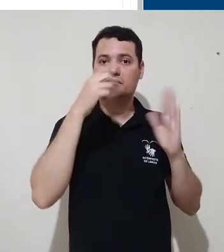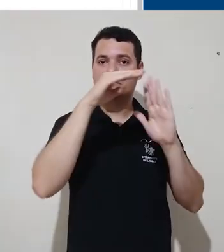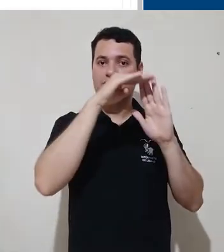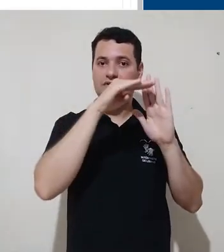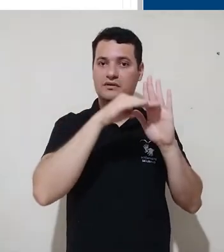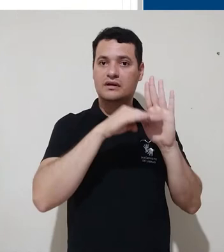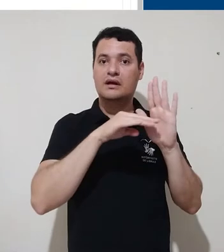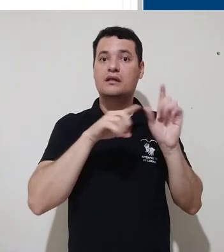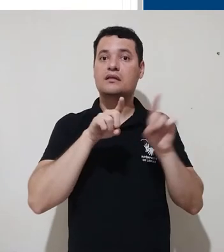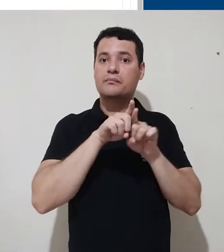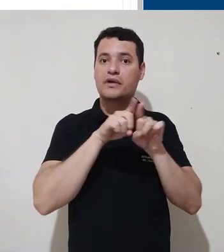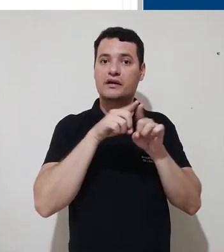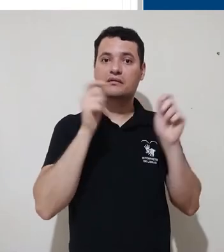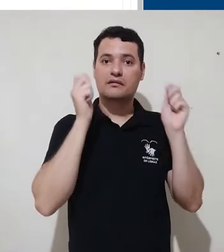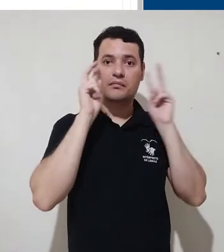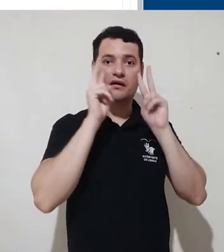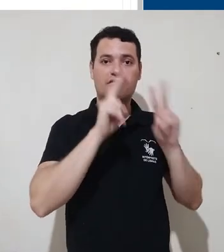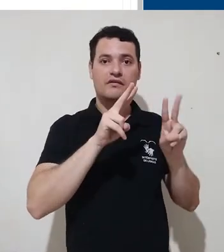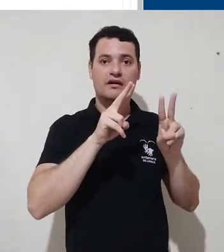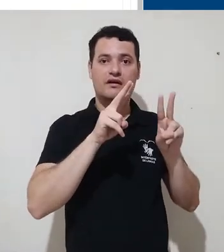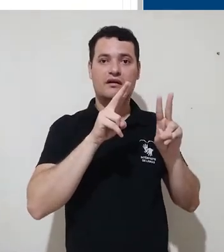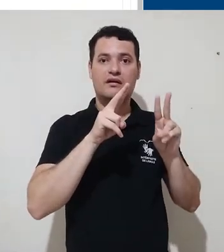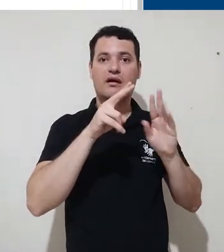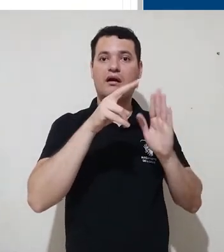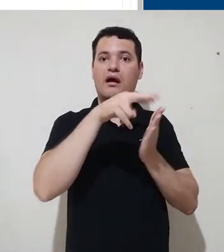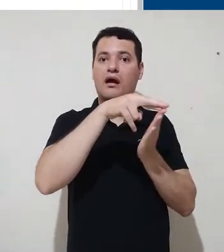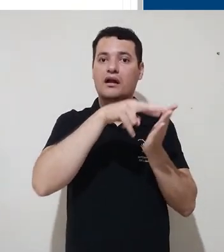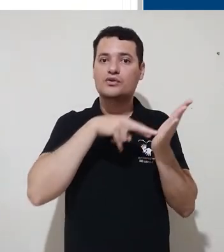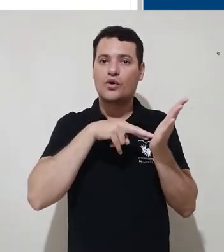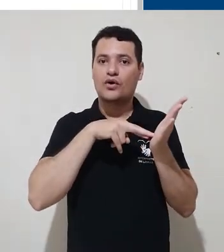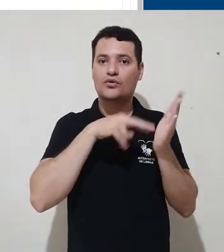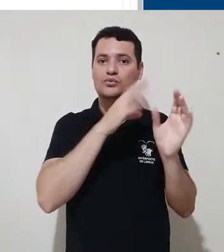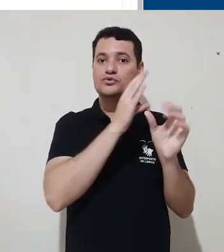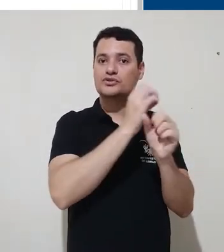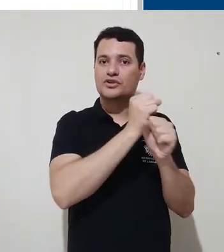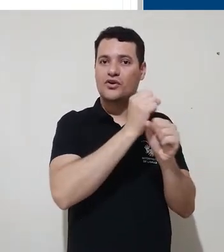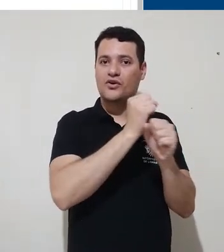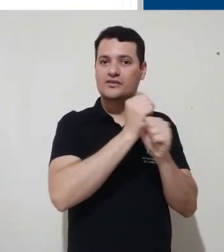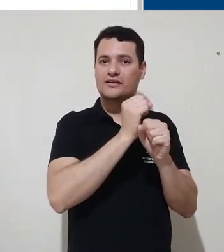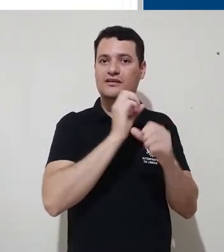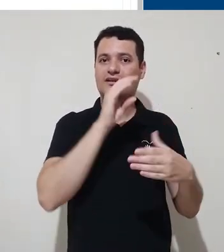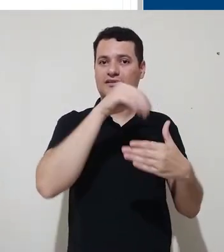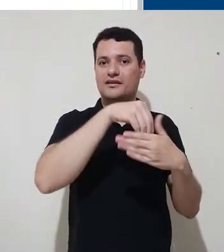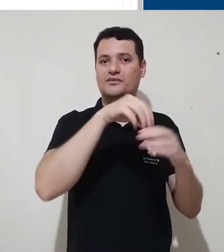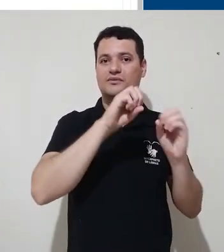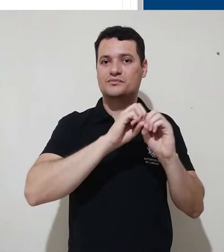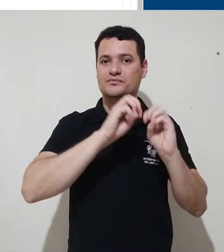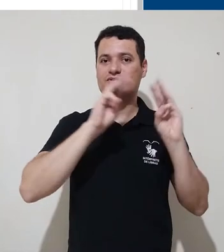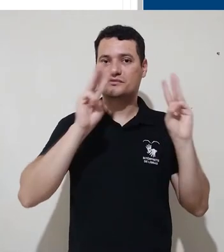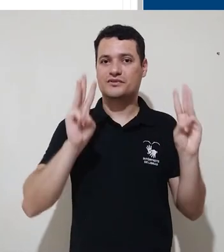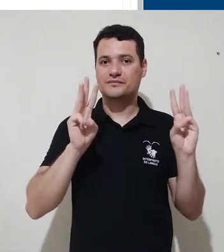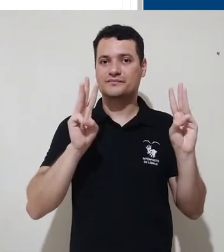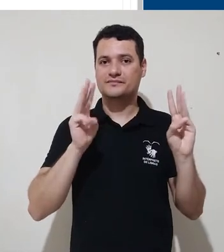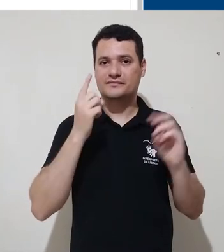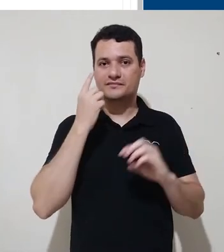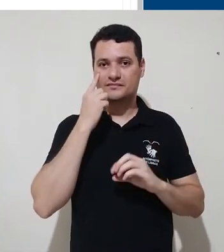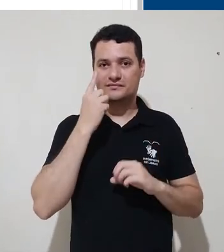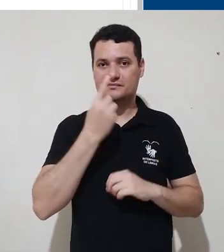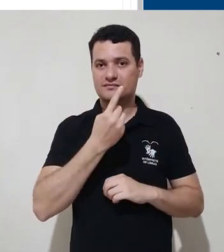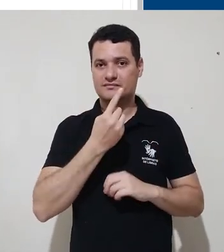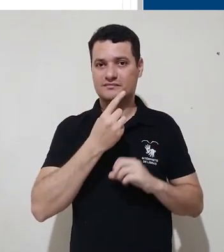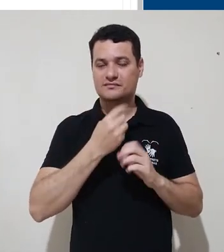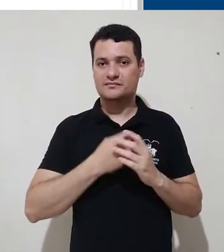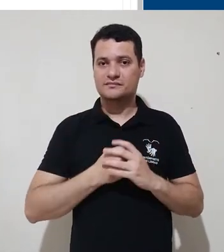site e ter acesso a alguns relatórios, por exemplo, um relatório geral de notas dentro da plataforma para este